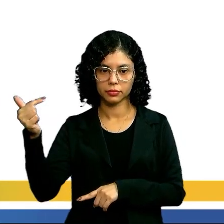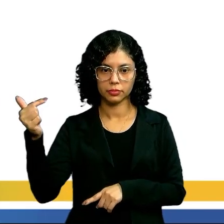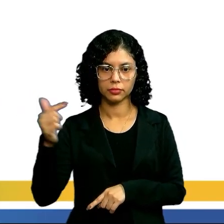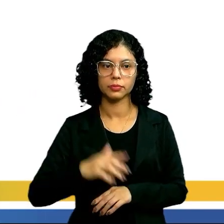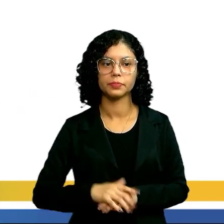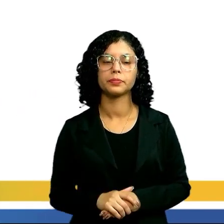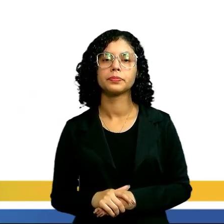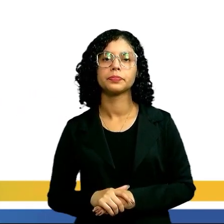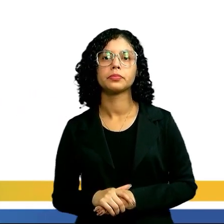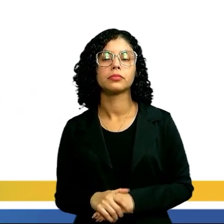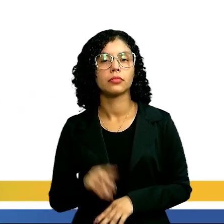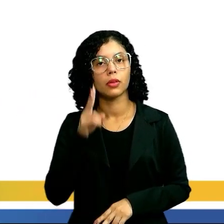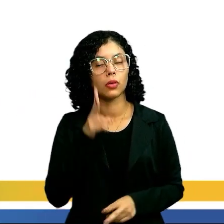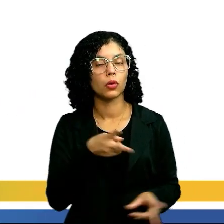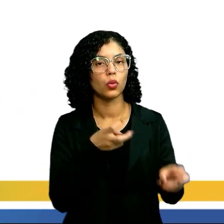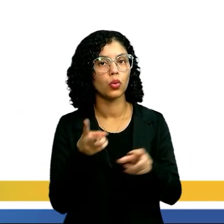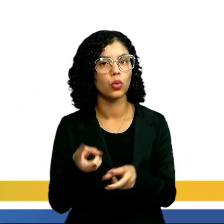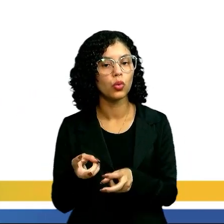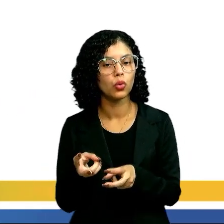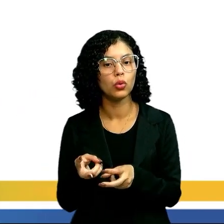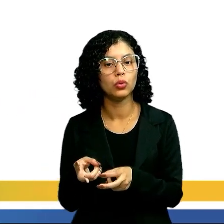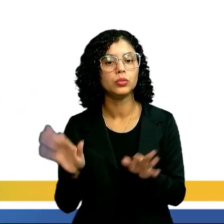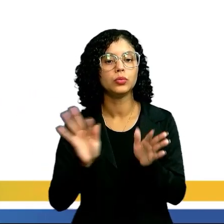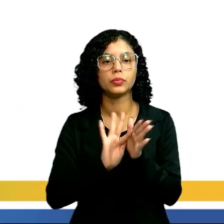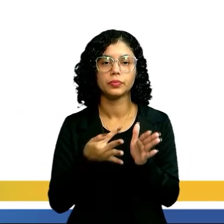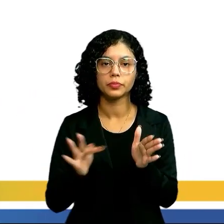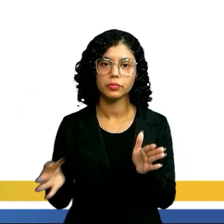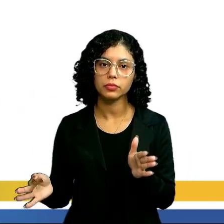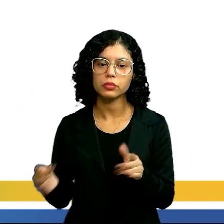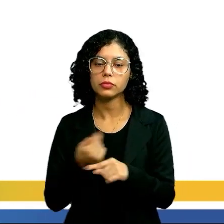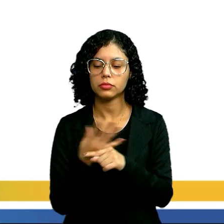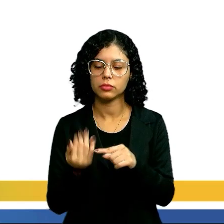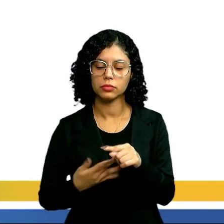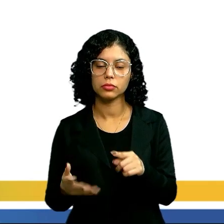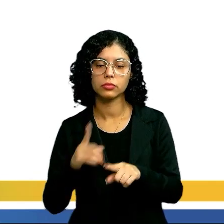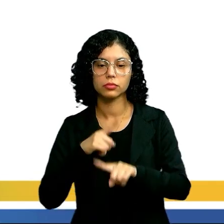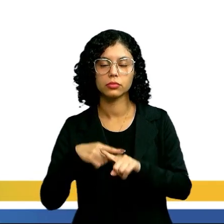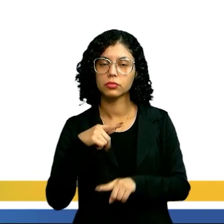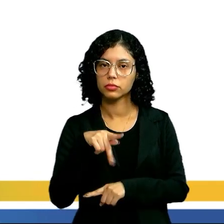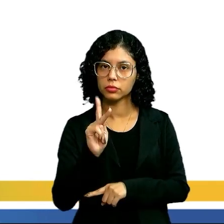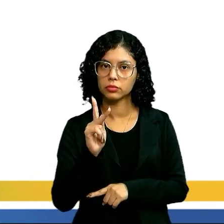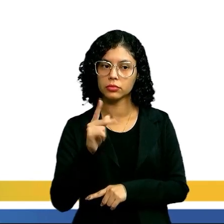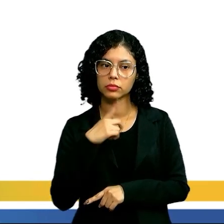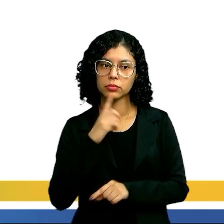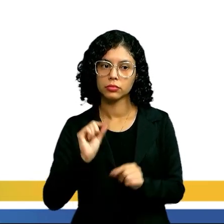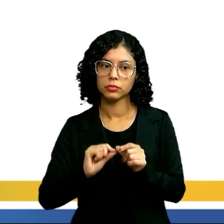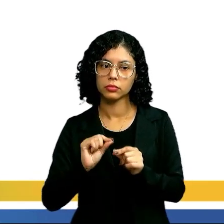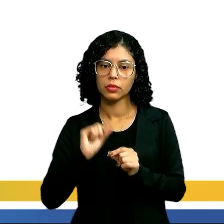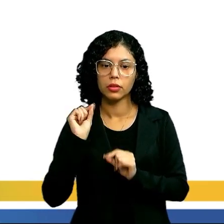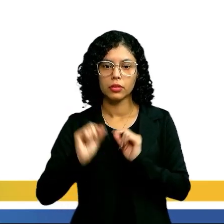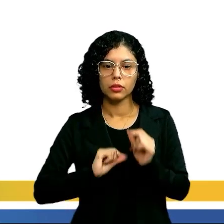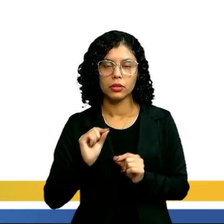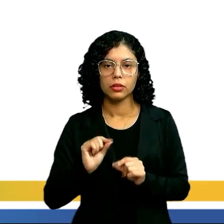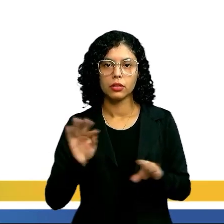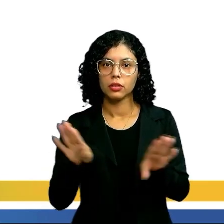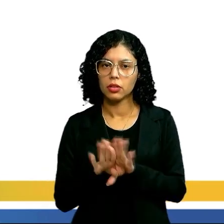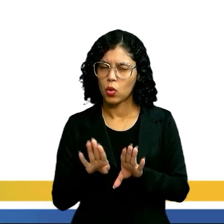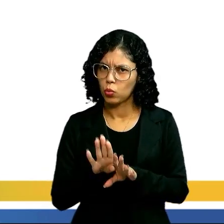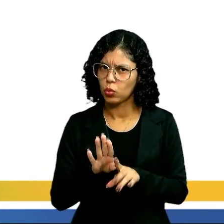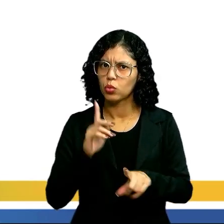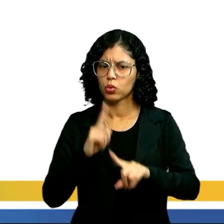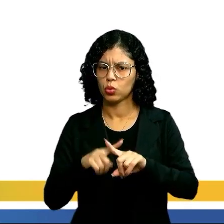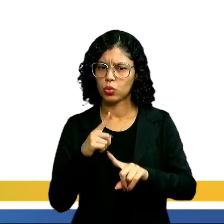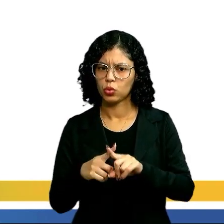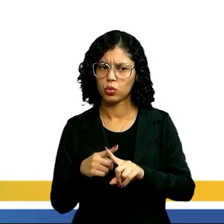Nesse caso aí, observe que essa fração está multiplicando com a letra K. O que é que a gente faz? Multiplica o K